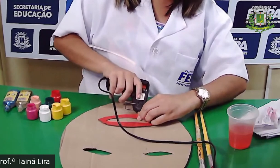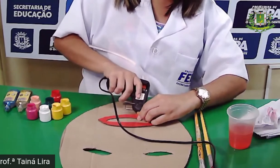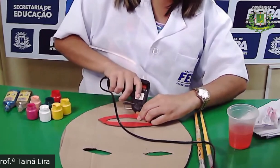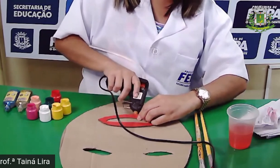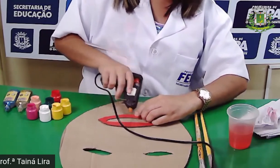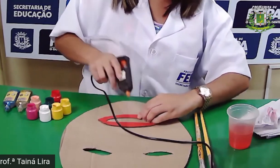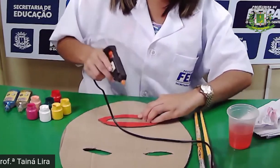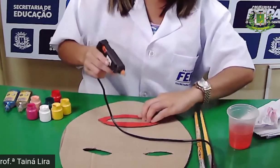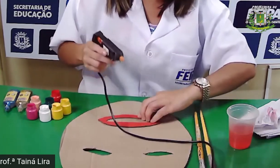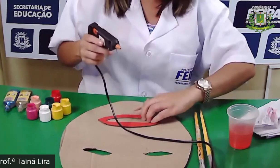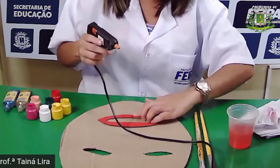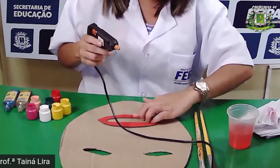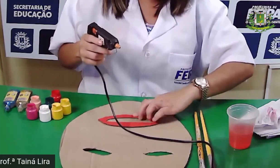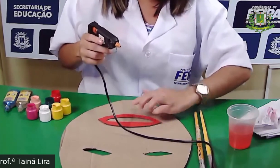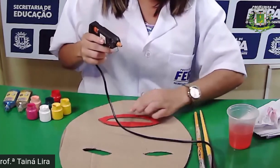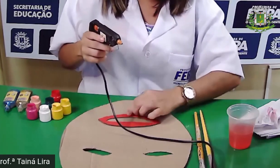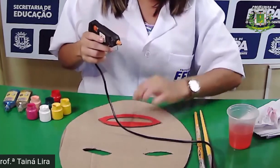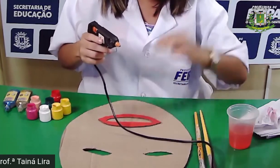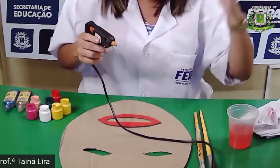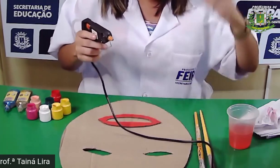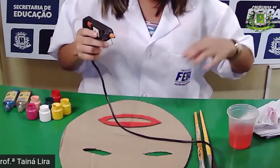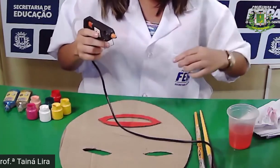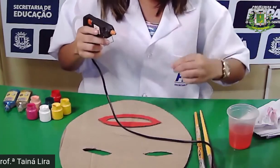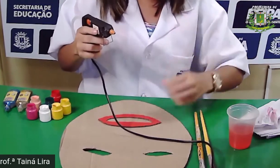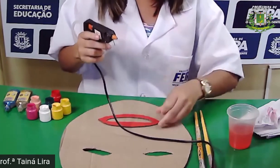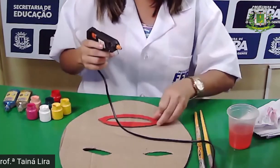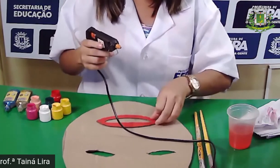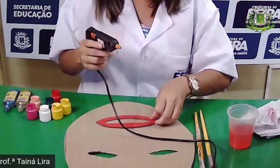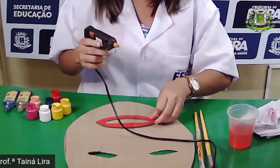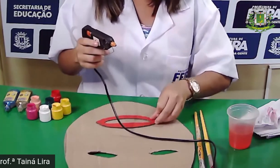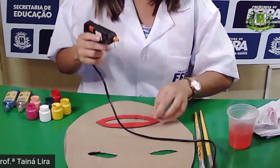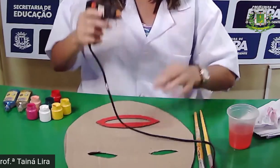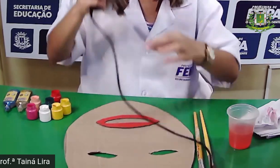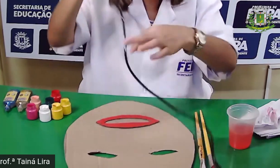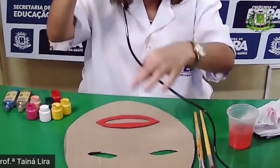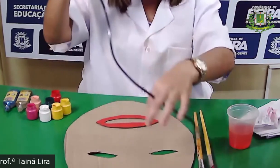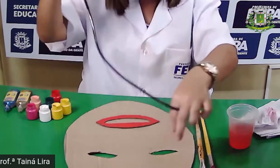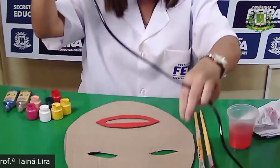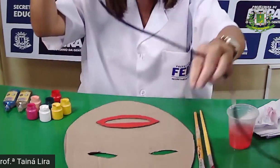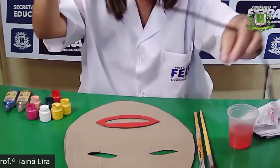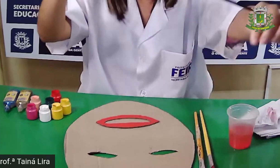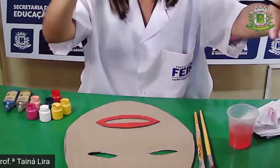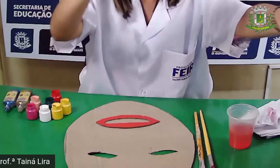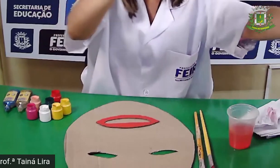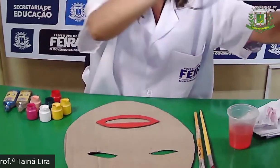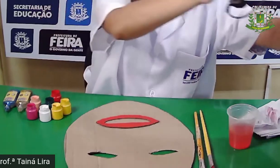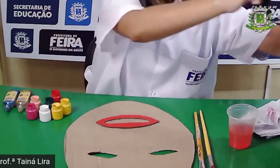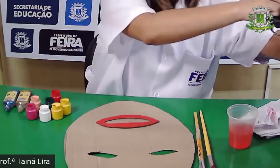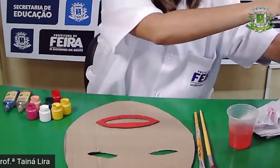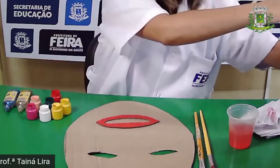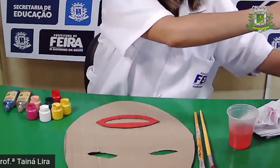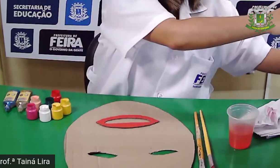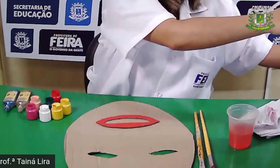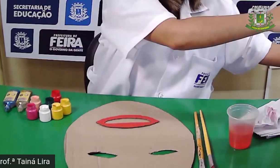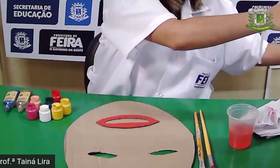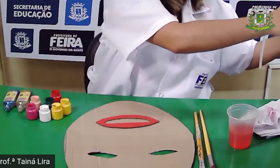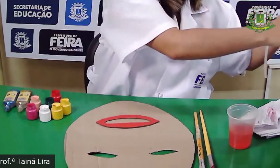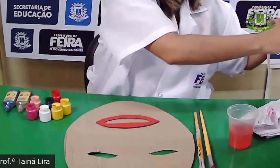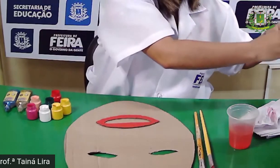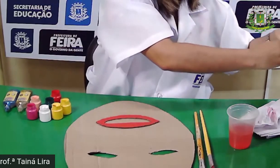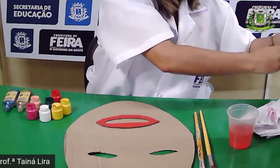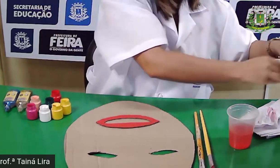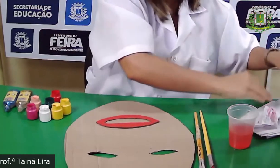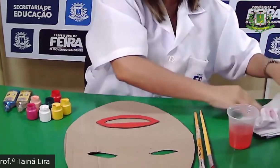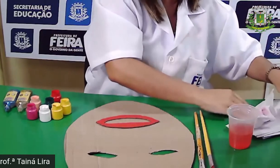onde tá solto e passa na escola, tá? Vamos ver agora